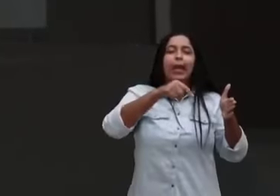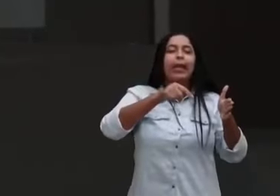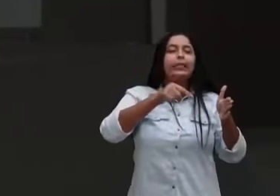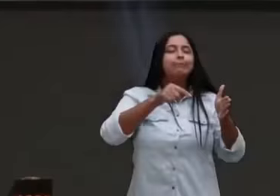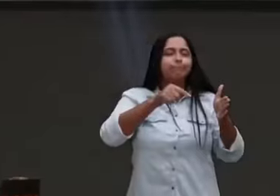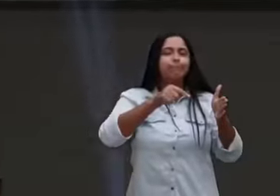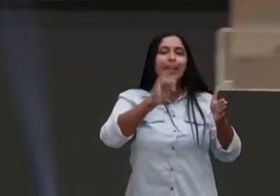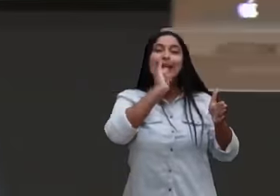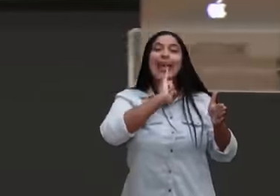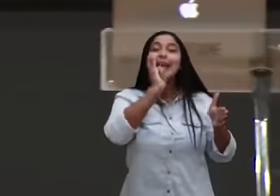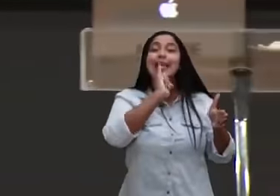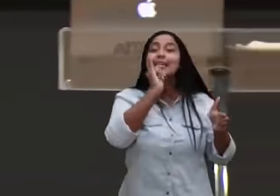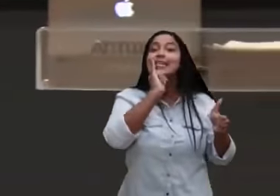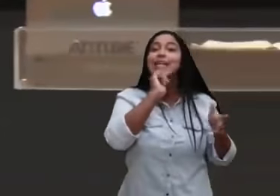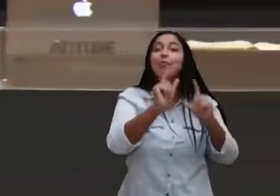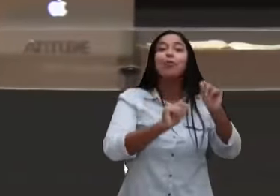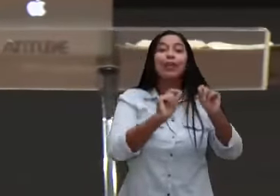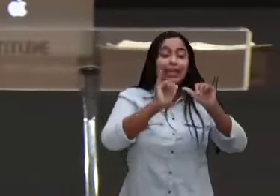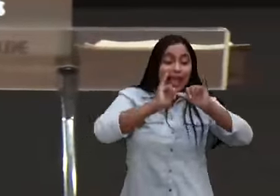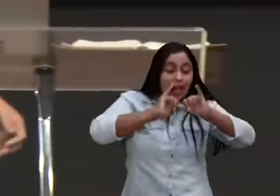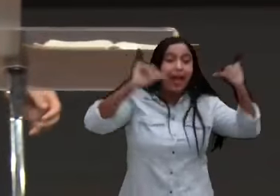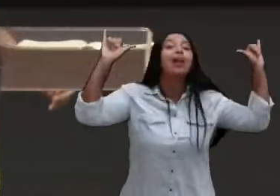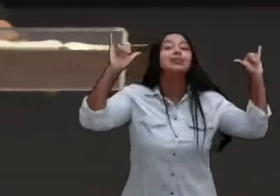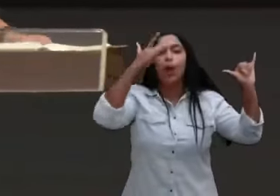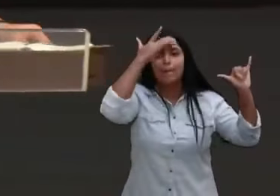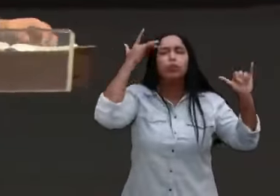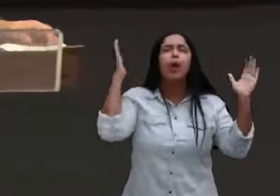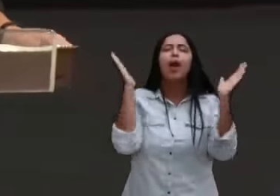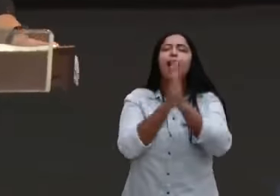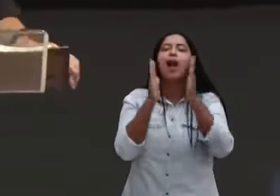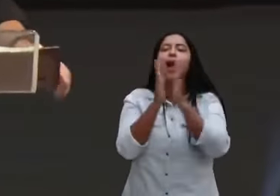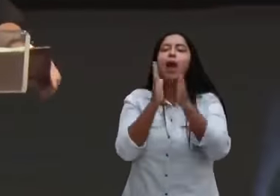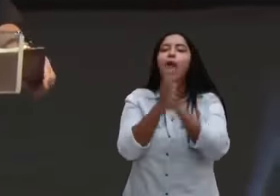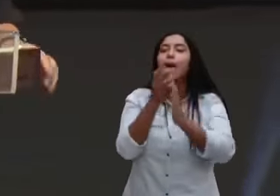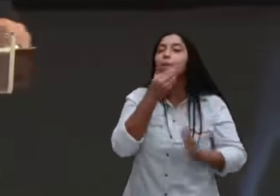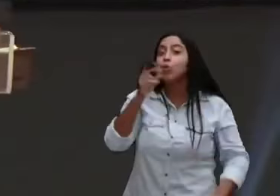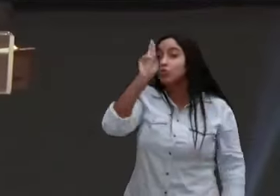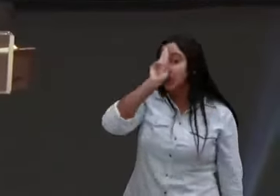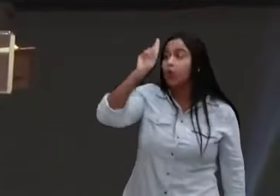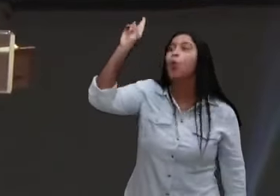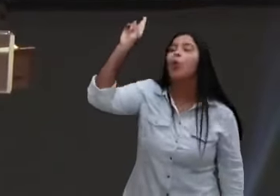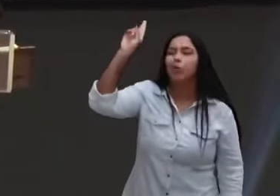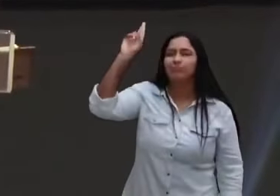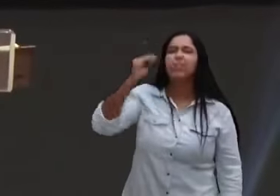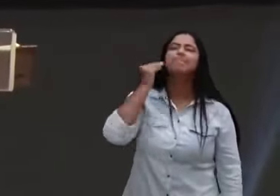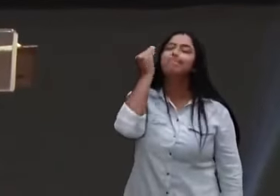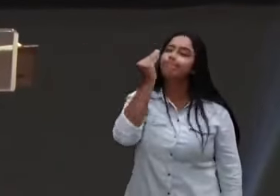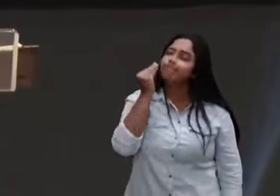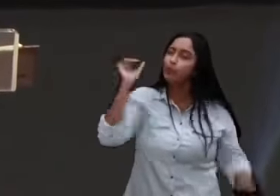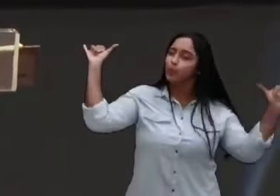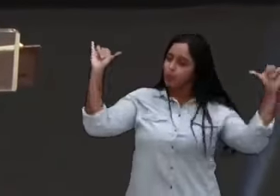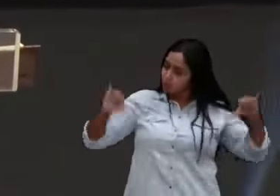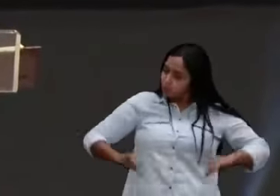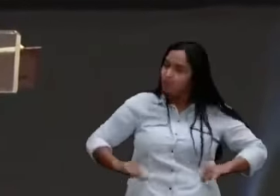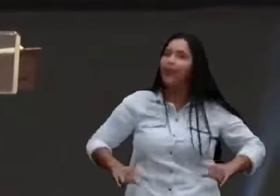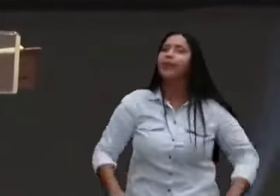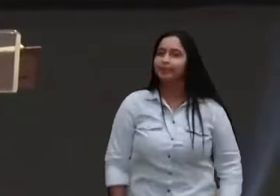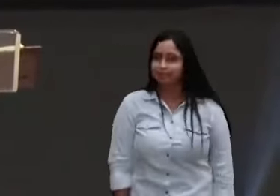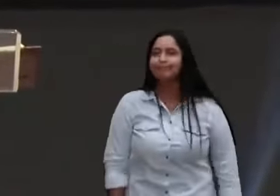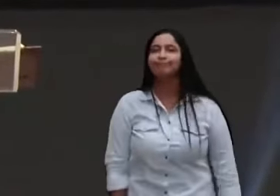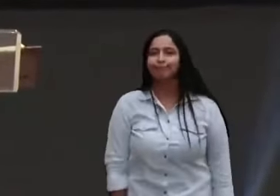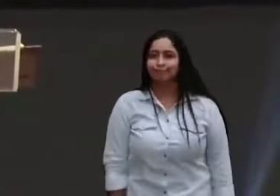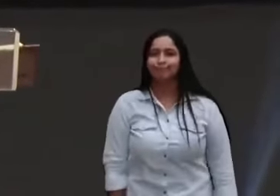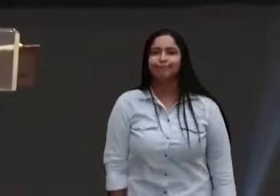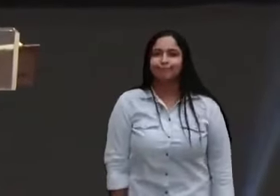De alguém que passou por dificuldade. De alguém que passou por sofrimento. De alguém que